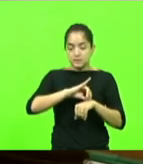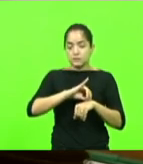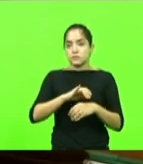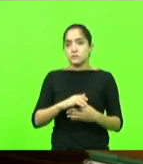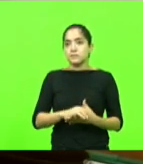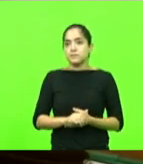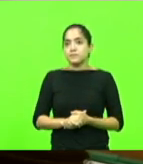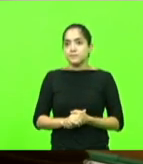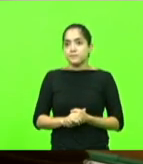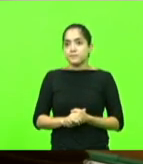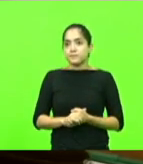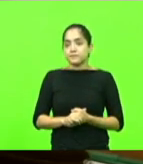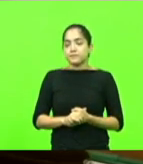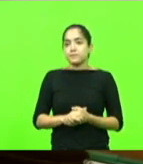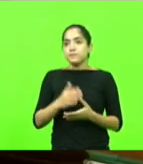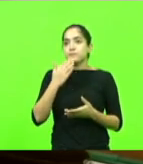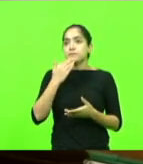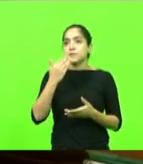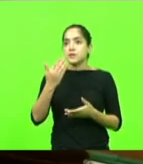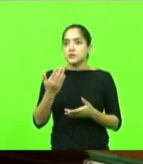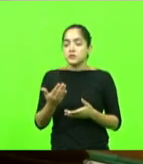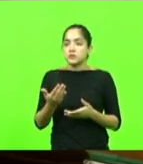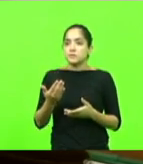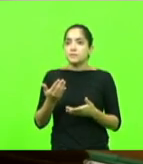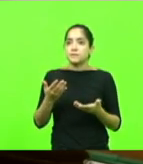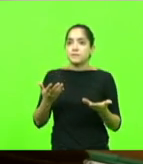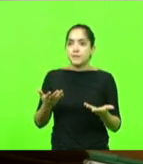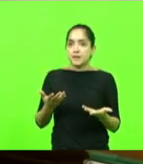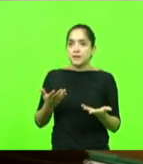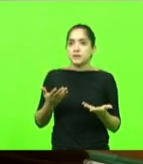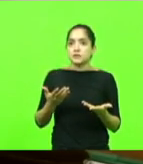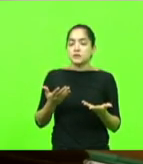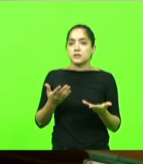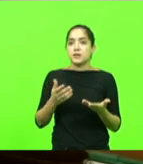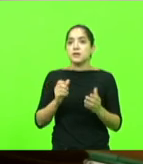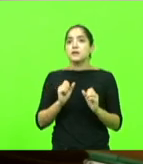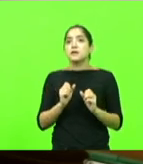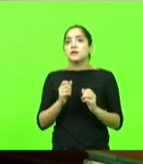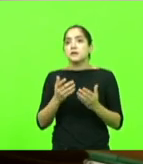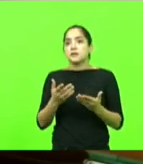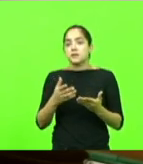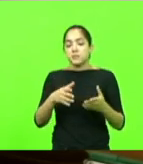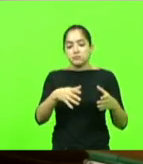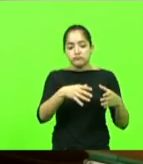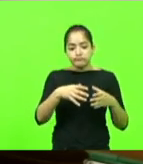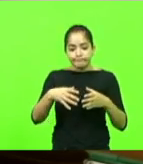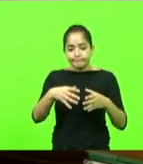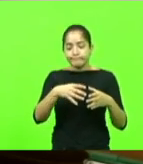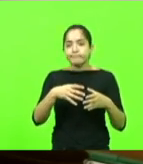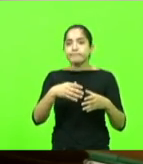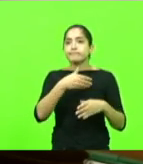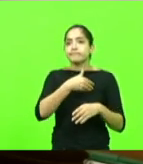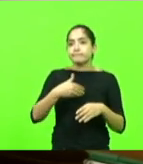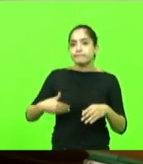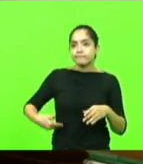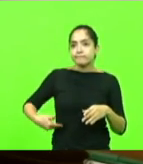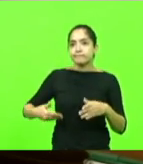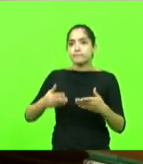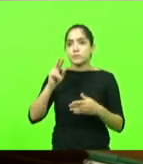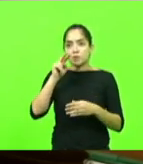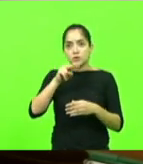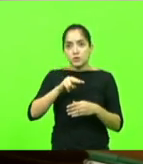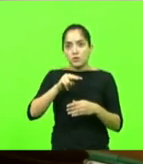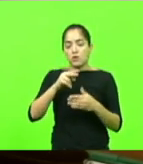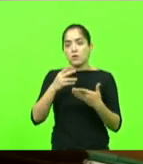Isso a gente pede assim com toda a expectativa, o poder local, municipal, que olhe com muito carinho,